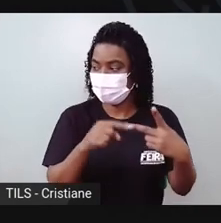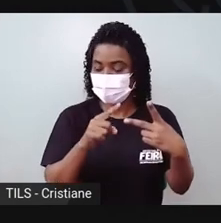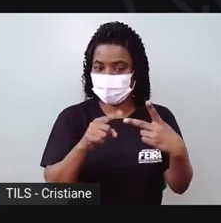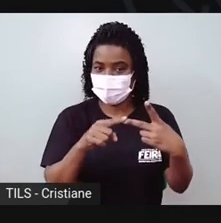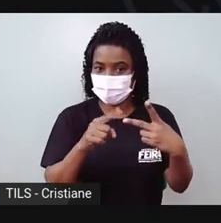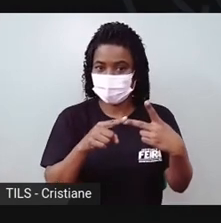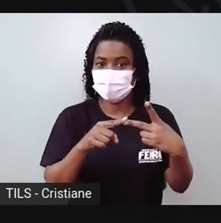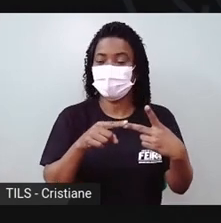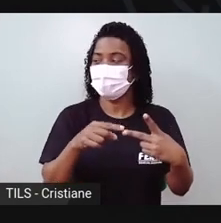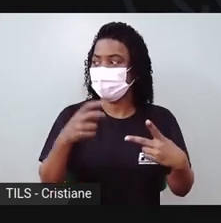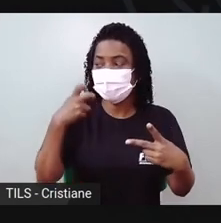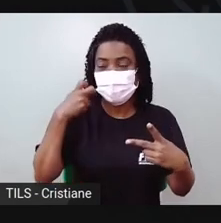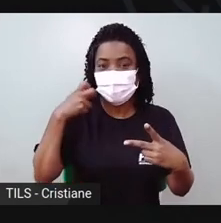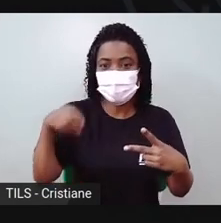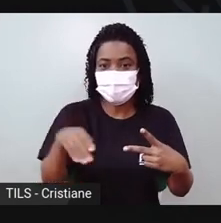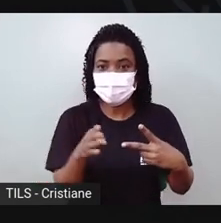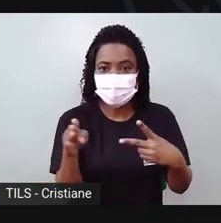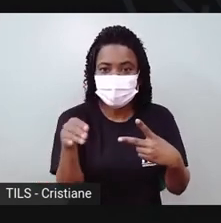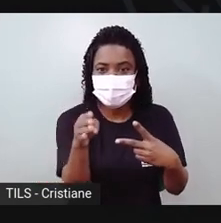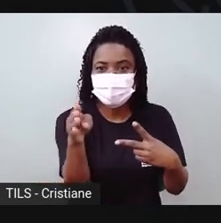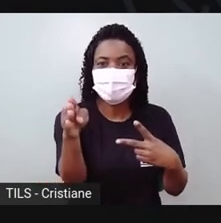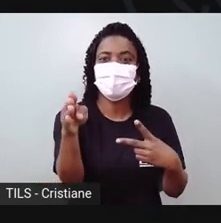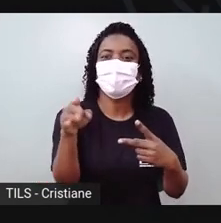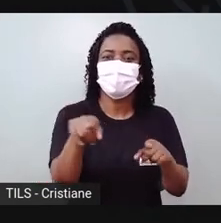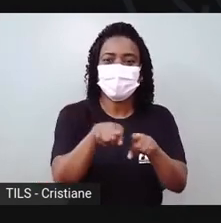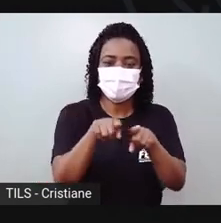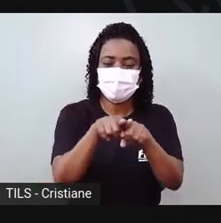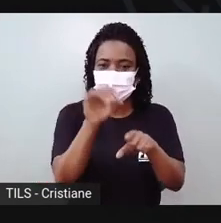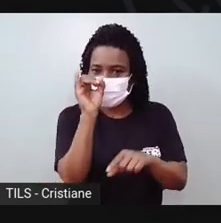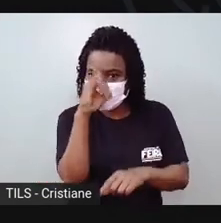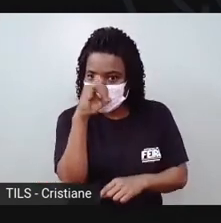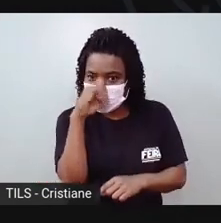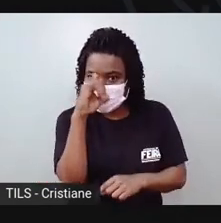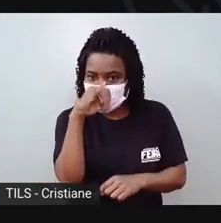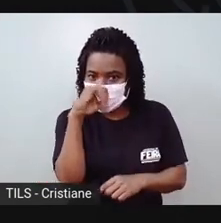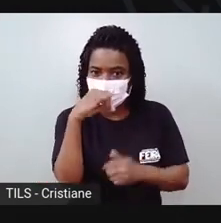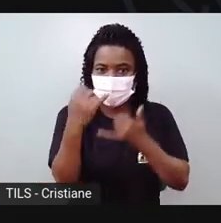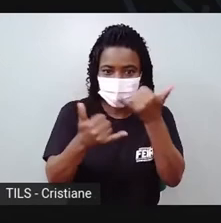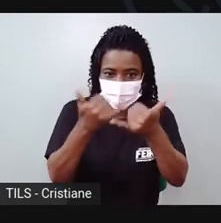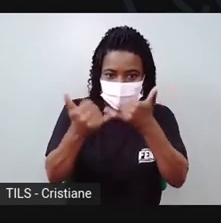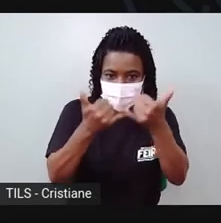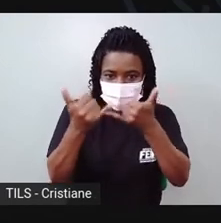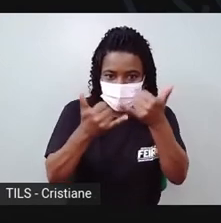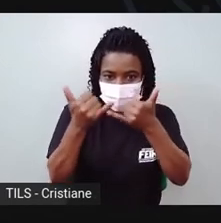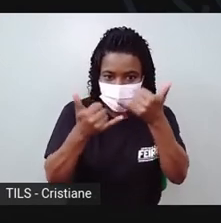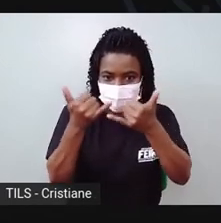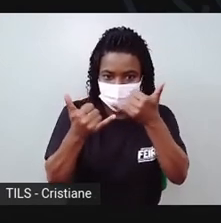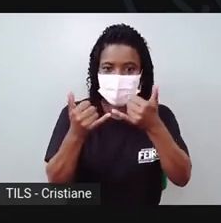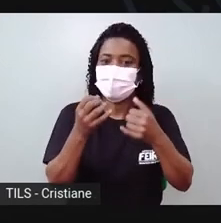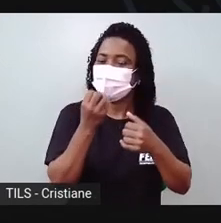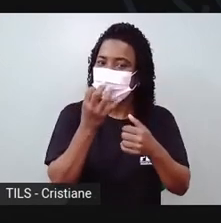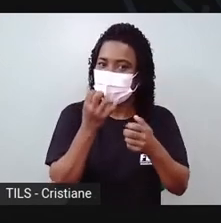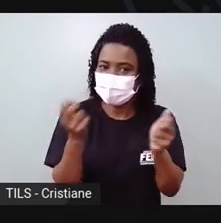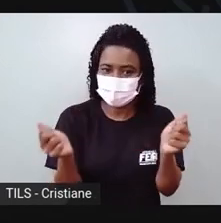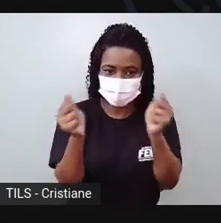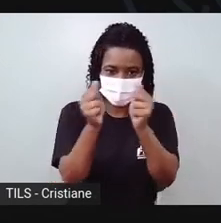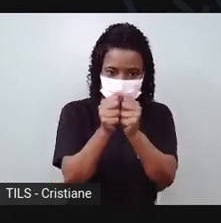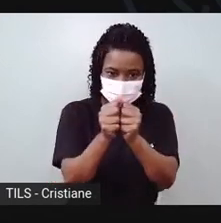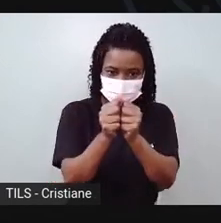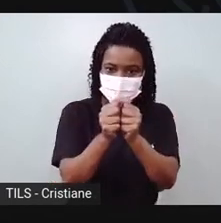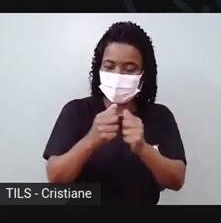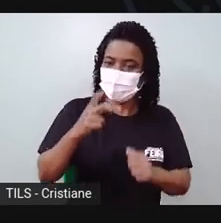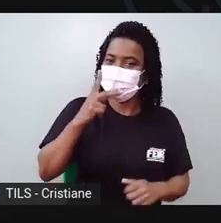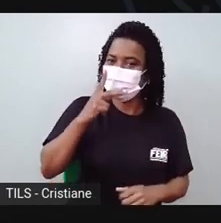com outro peixinho, já chegou o porquinho pra brincar com esse daqui, ó. Né? É o pai e o